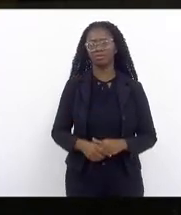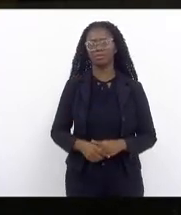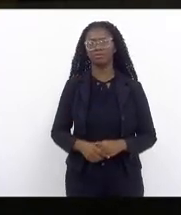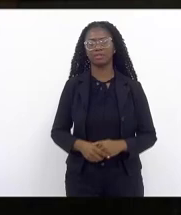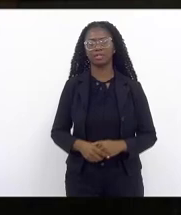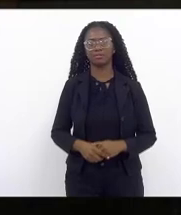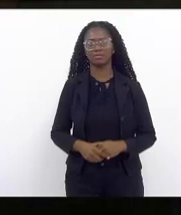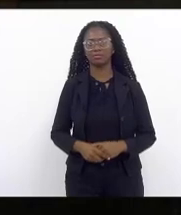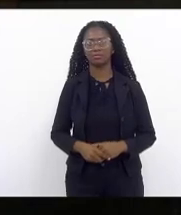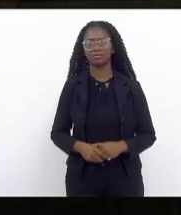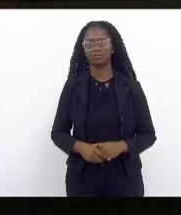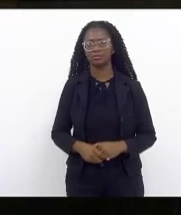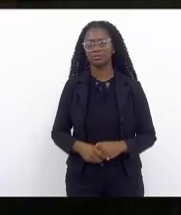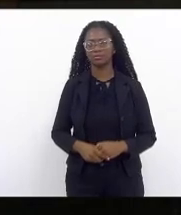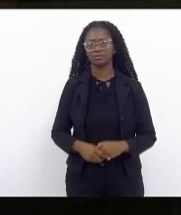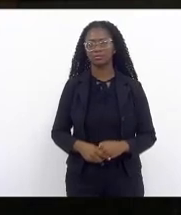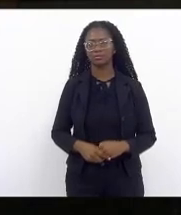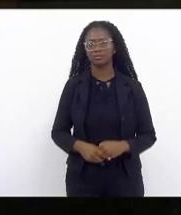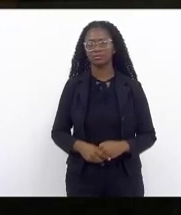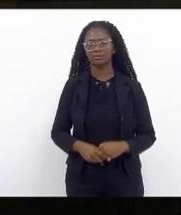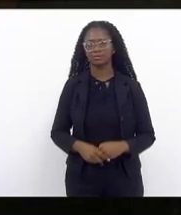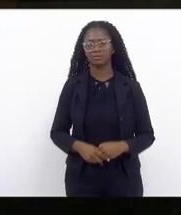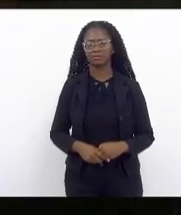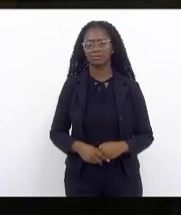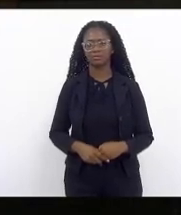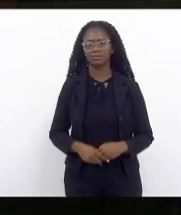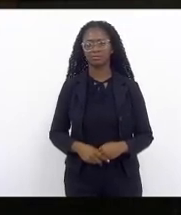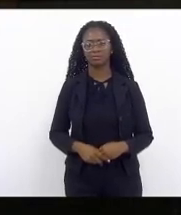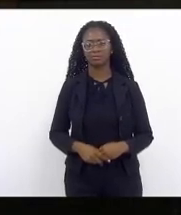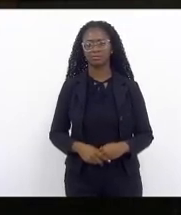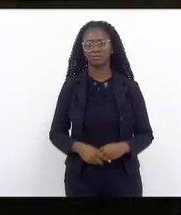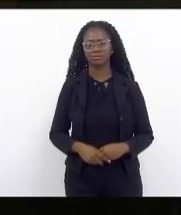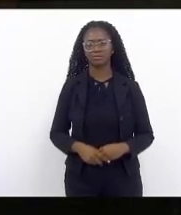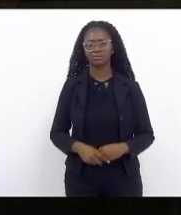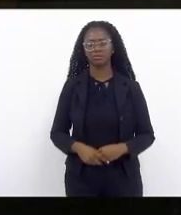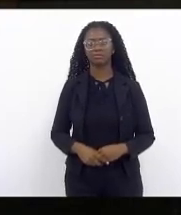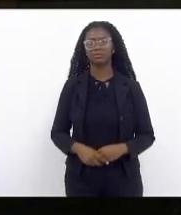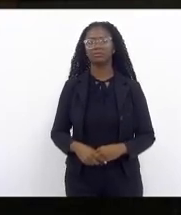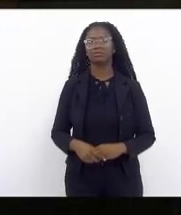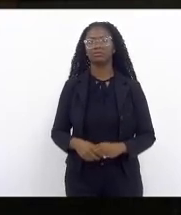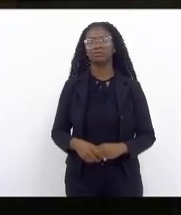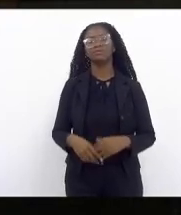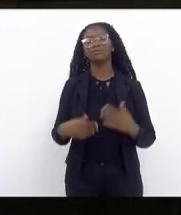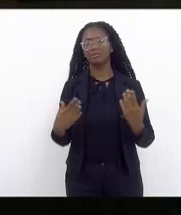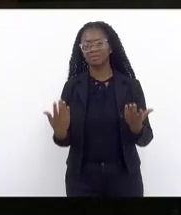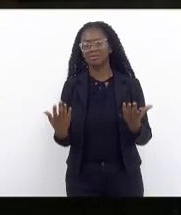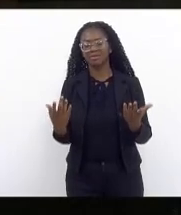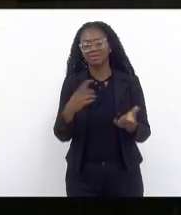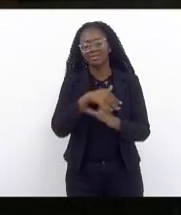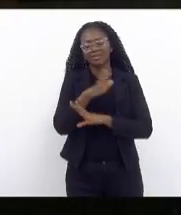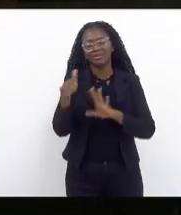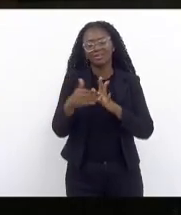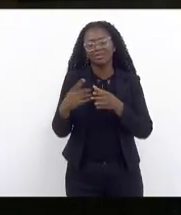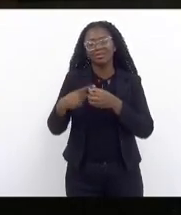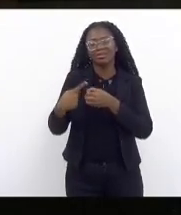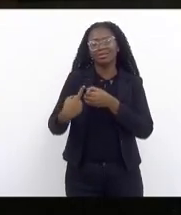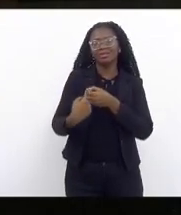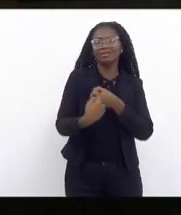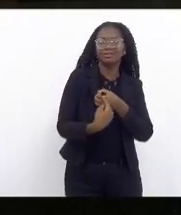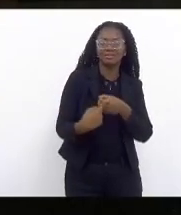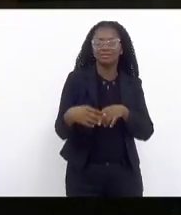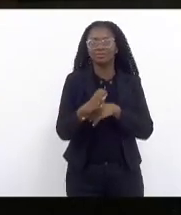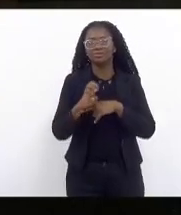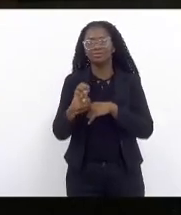infraestrutura em três anos em todos os municípios o estado do Rio de Janeiro com